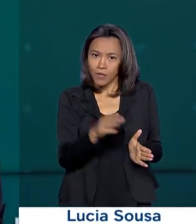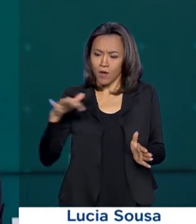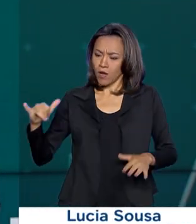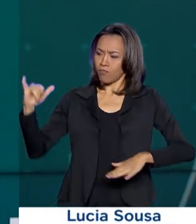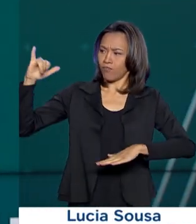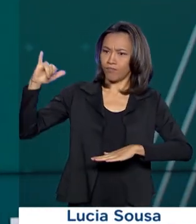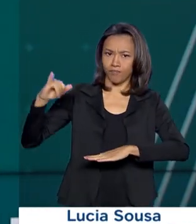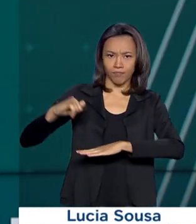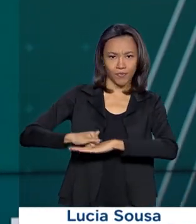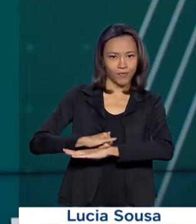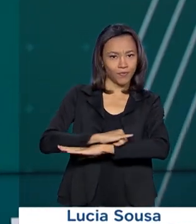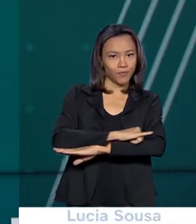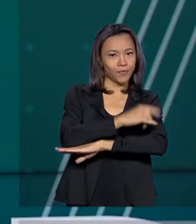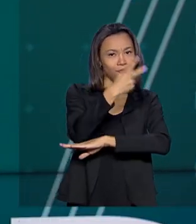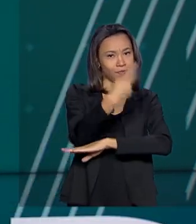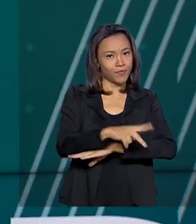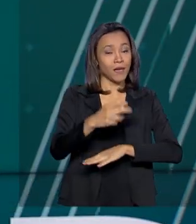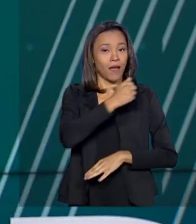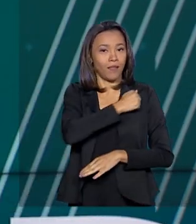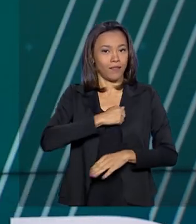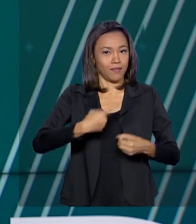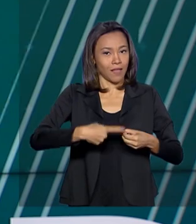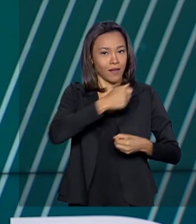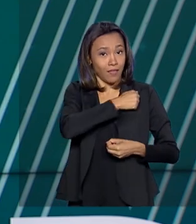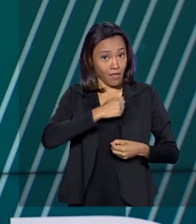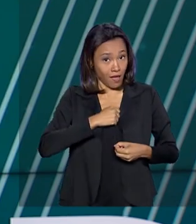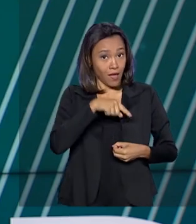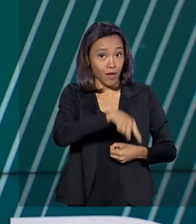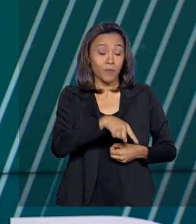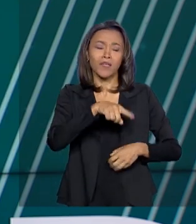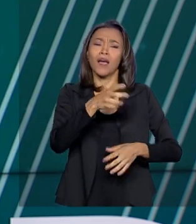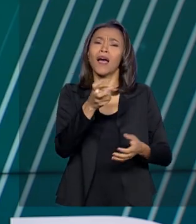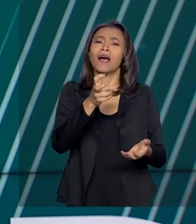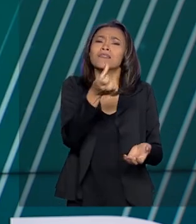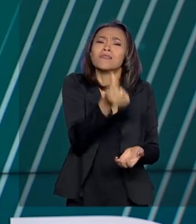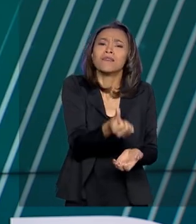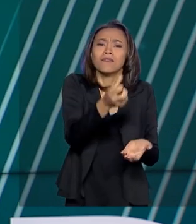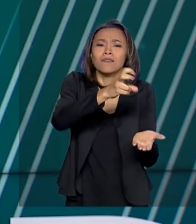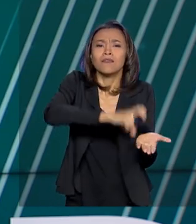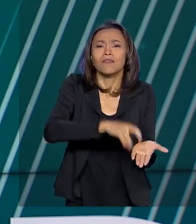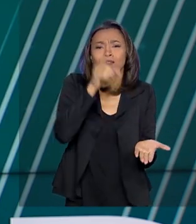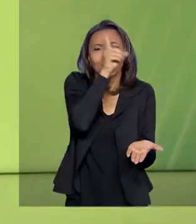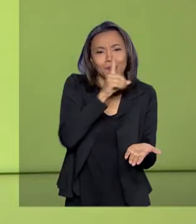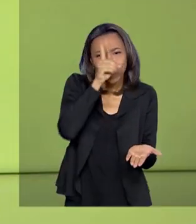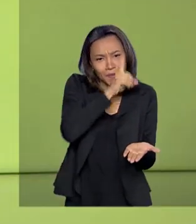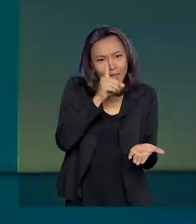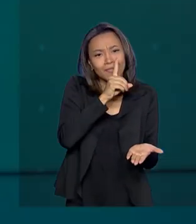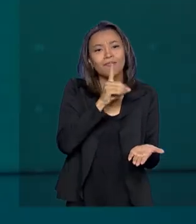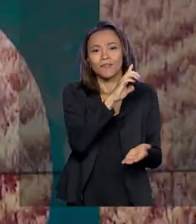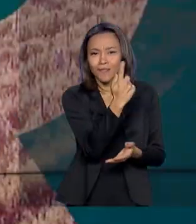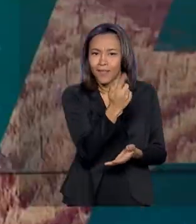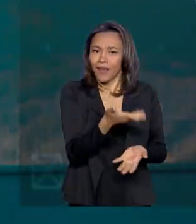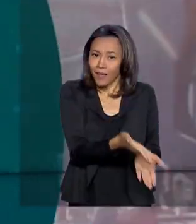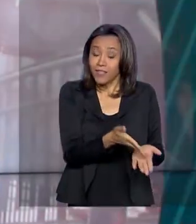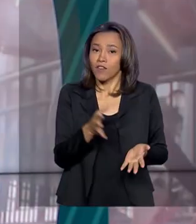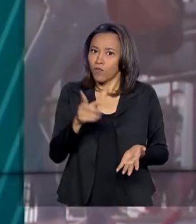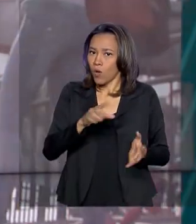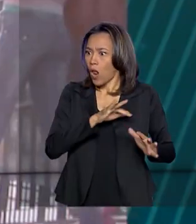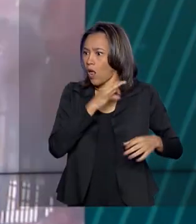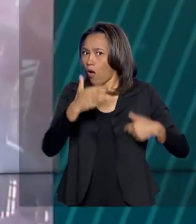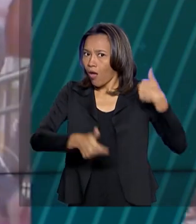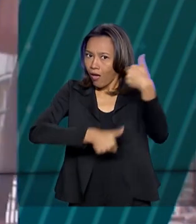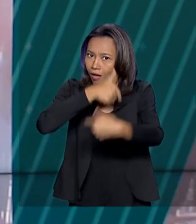pousaram na base aérea de Anápolis, Goiás, às 6 horas da manhã deste domingo. Foi o desfecho de uma longa missão,